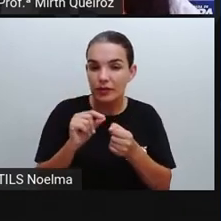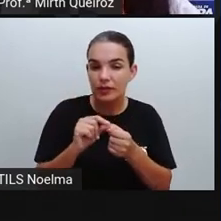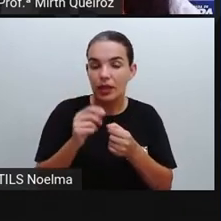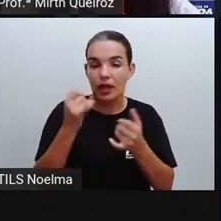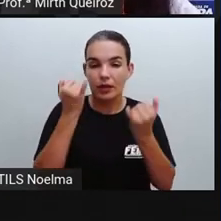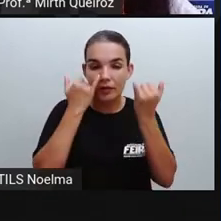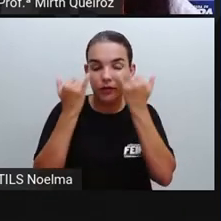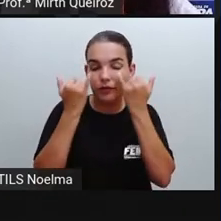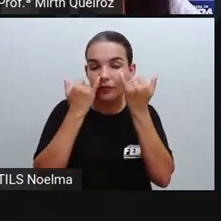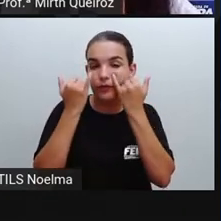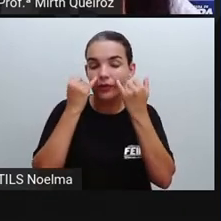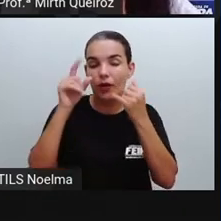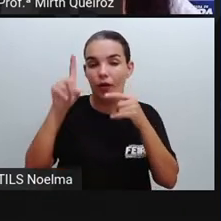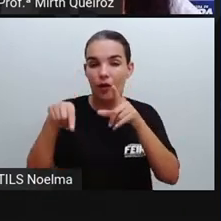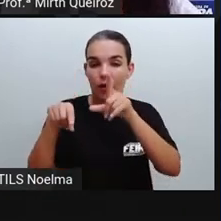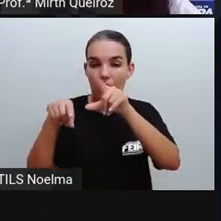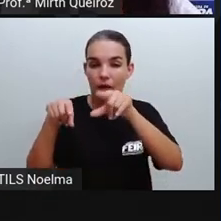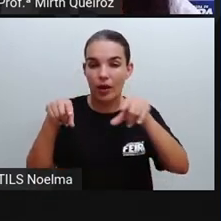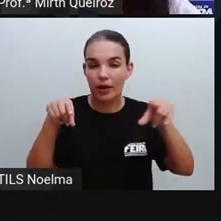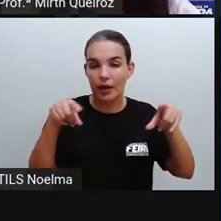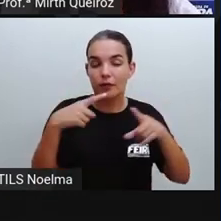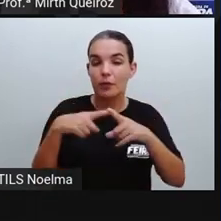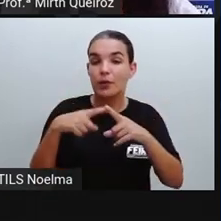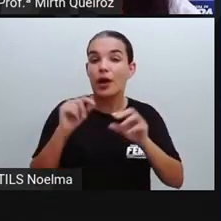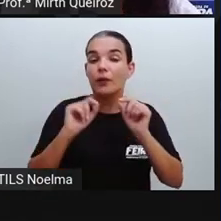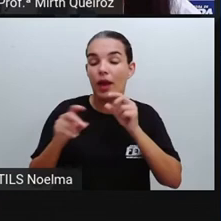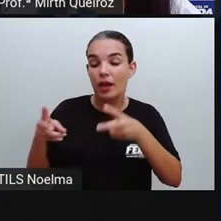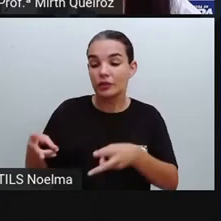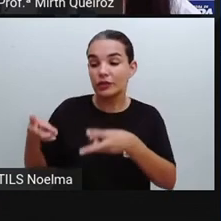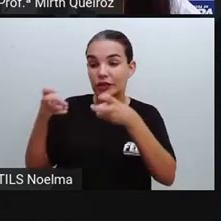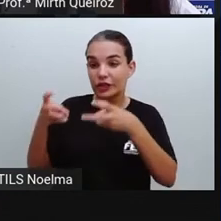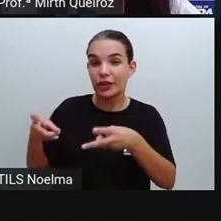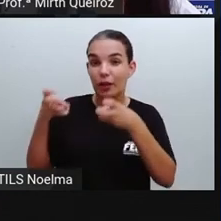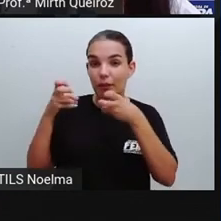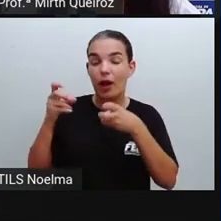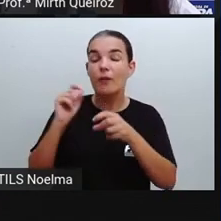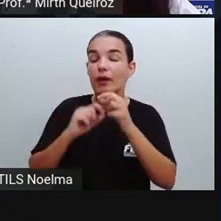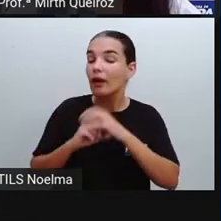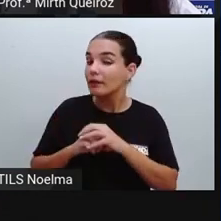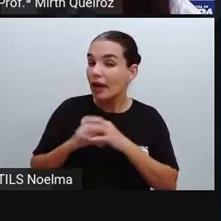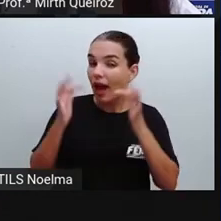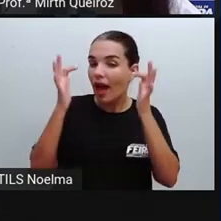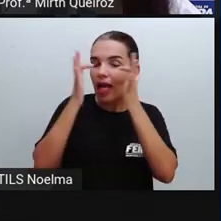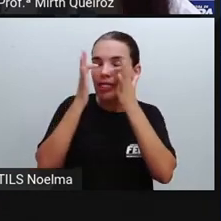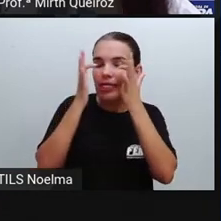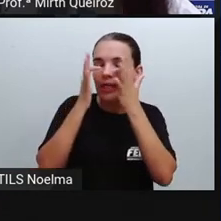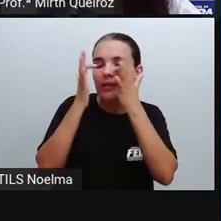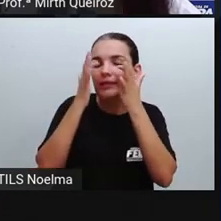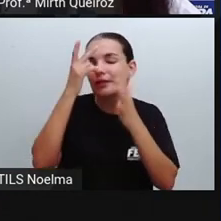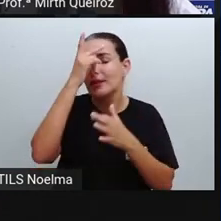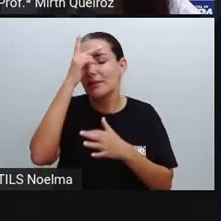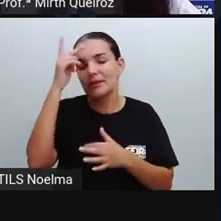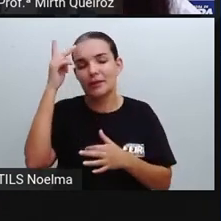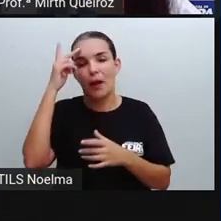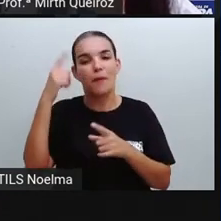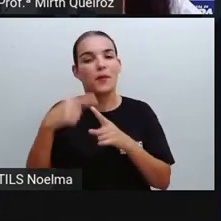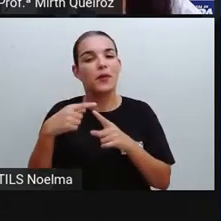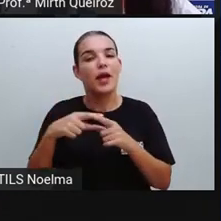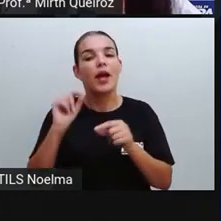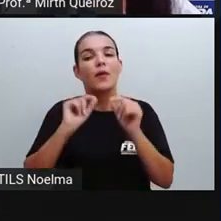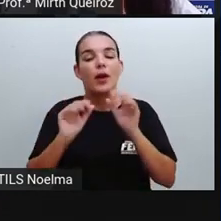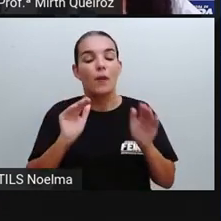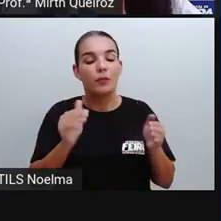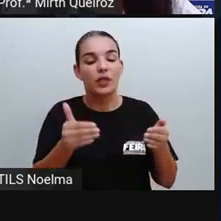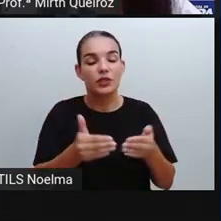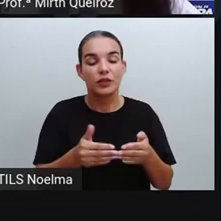mais a atenção do leitor. Como eu disse para vocês, o infográfico tem como objetivo facilitar a compreensão da informação. E